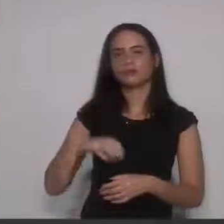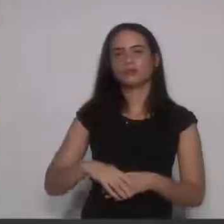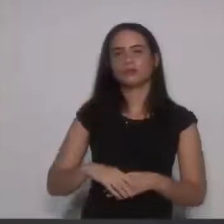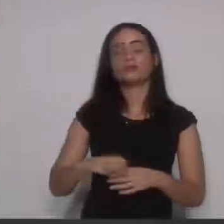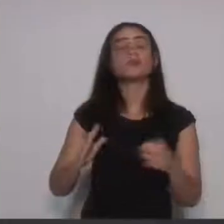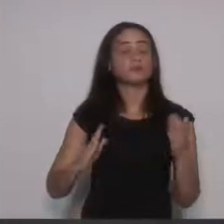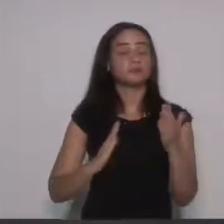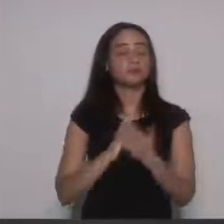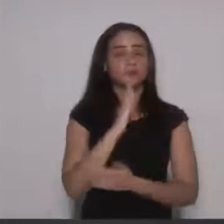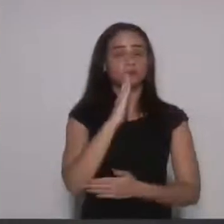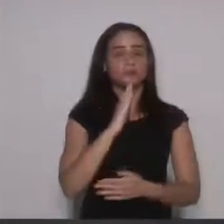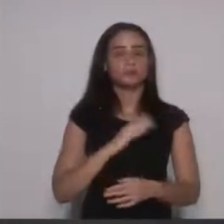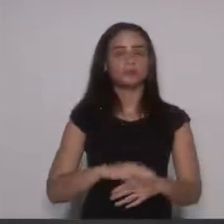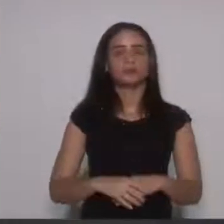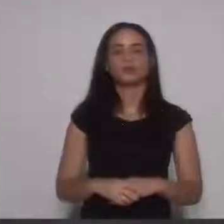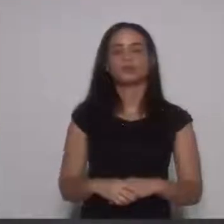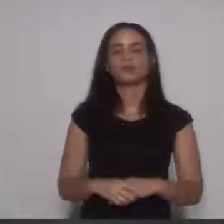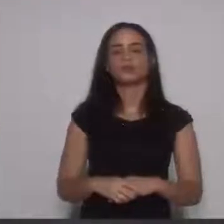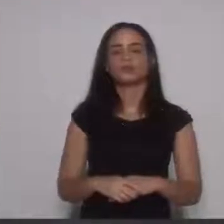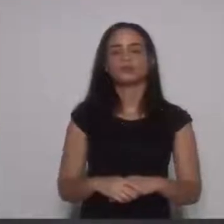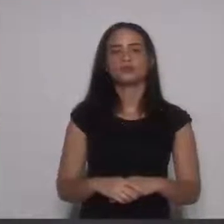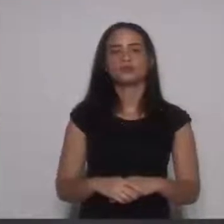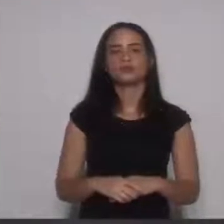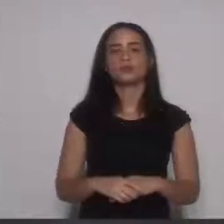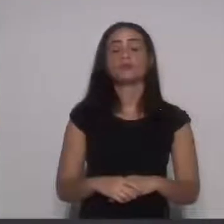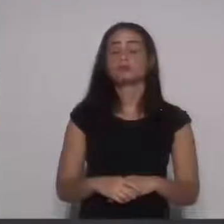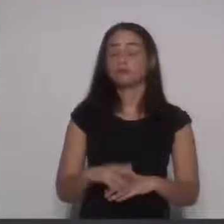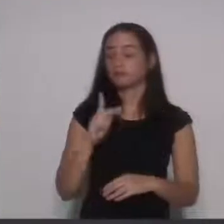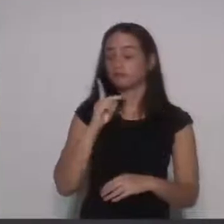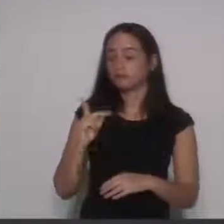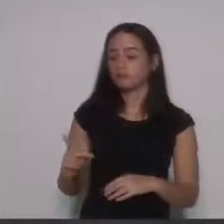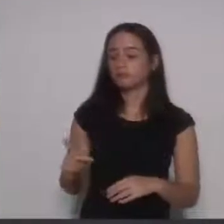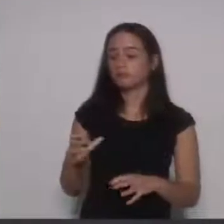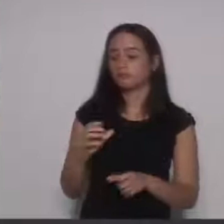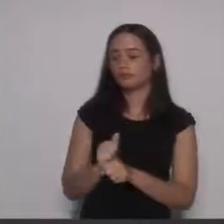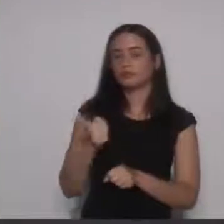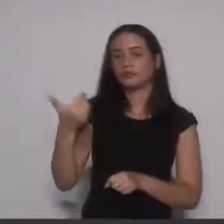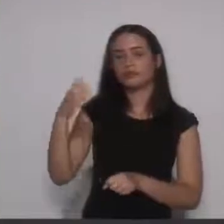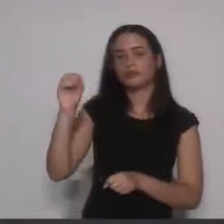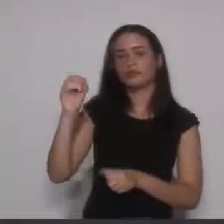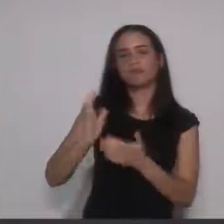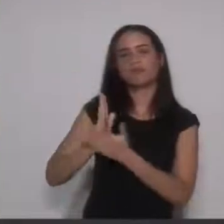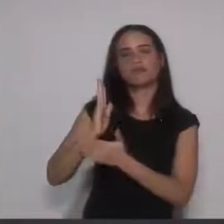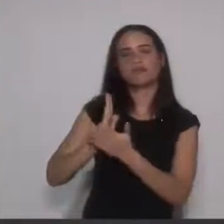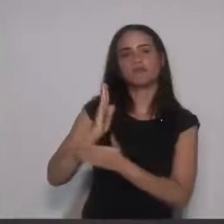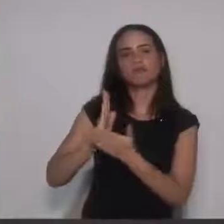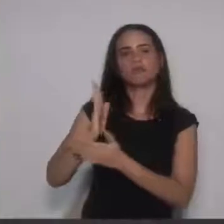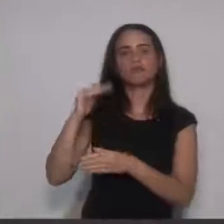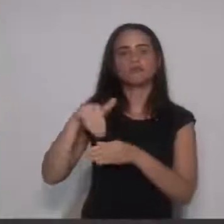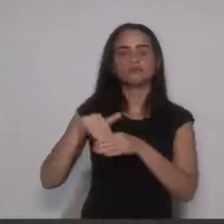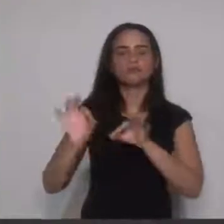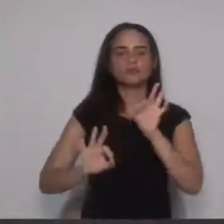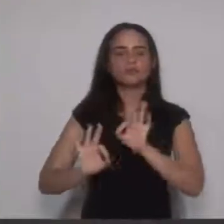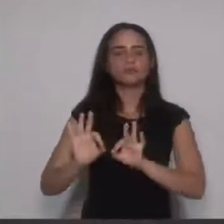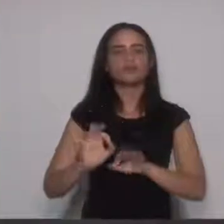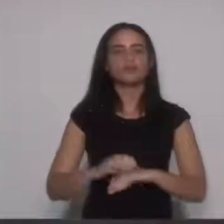Aprovo. Senhor presidente, 10 votos favoráveis à aprovação do projeto.